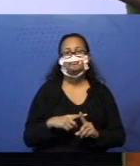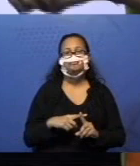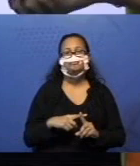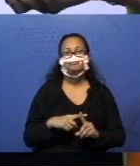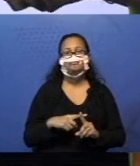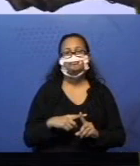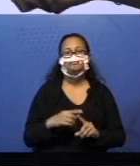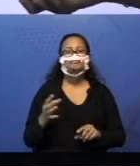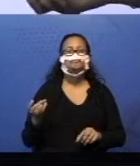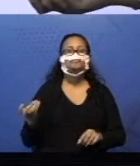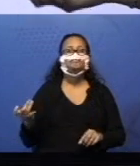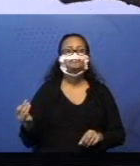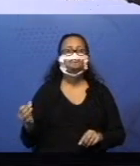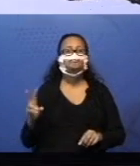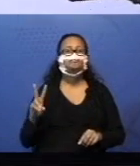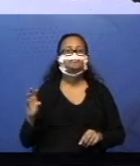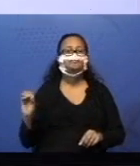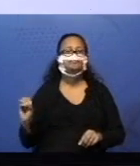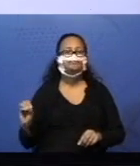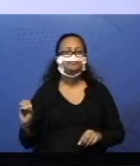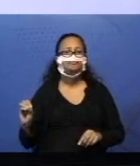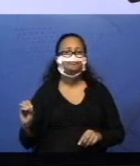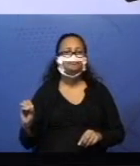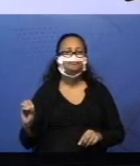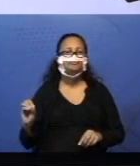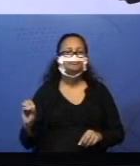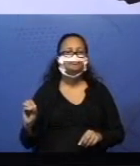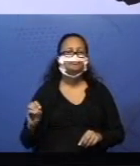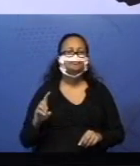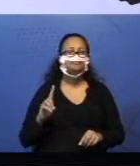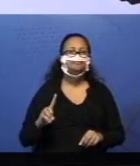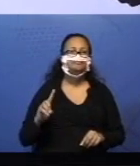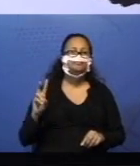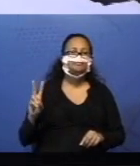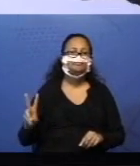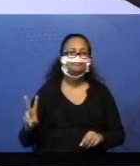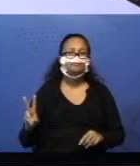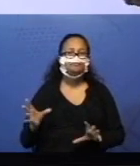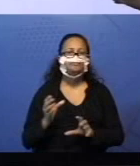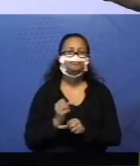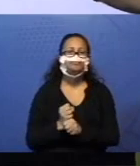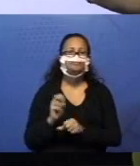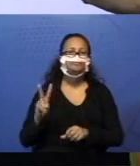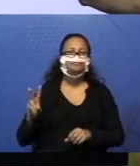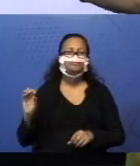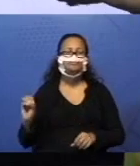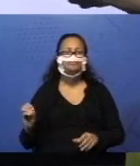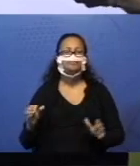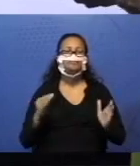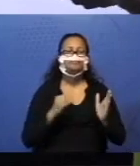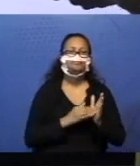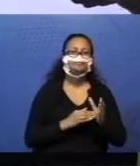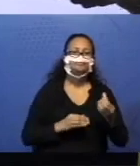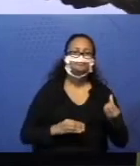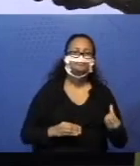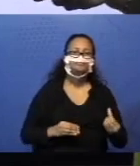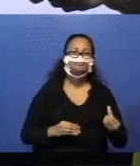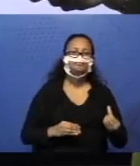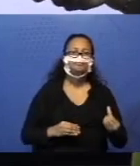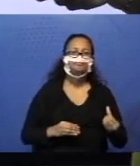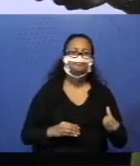chegar lá no vinte. Oito mais. Doze. E a última maneira? Seis.